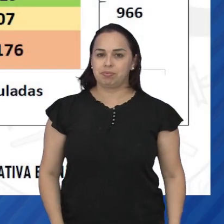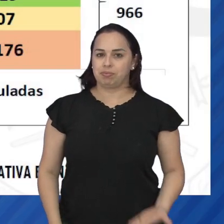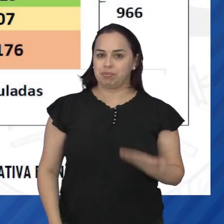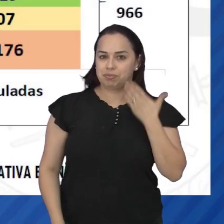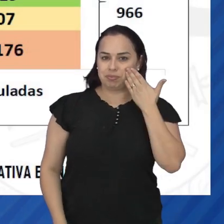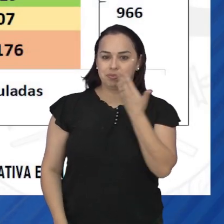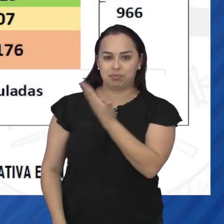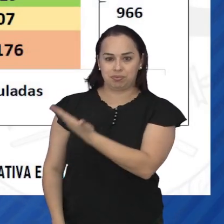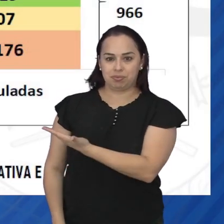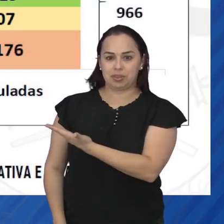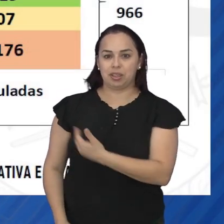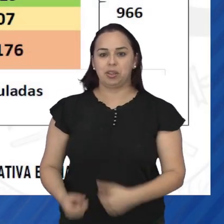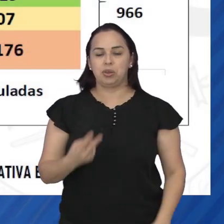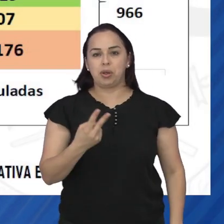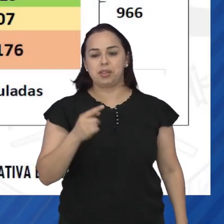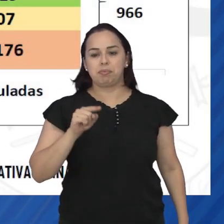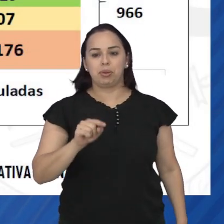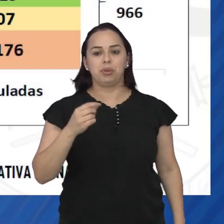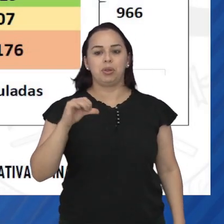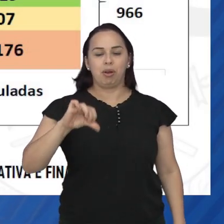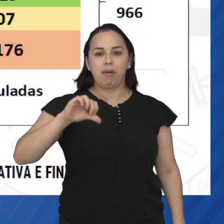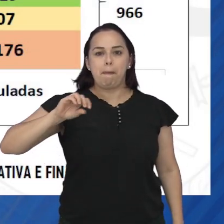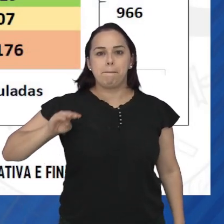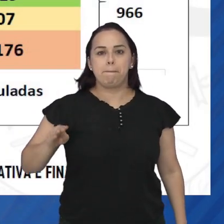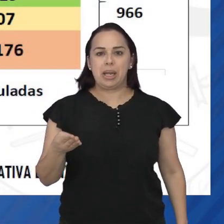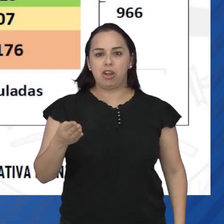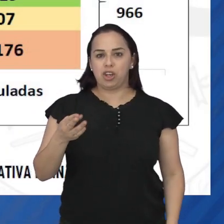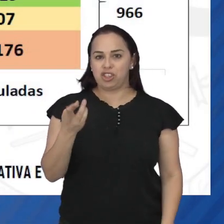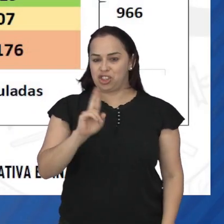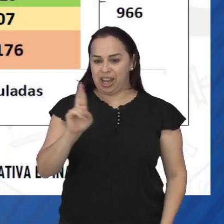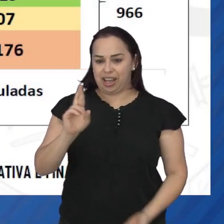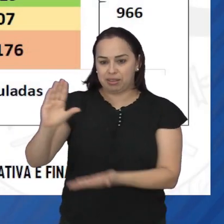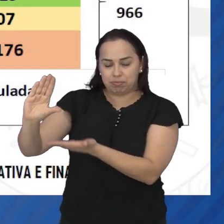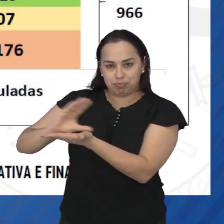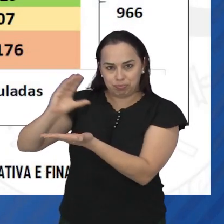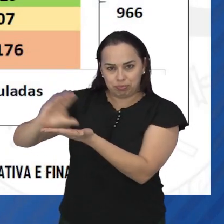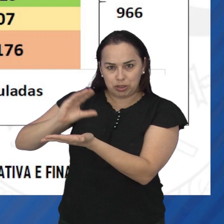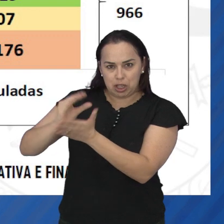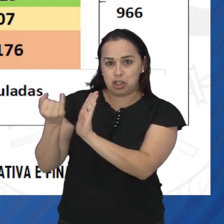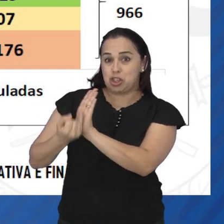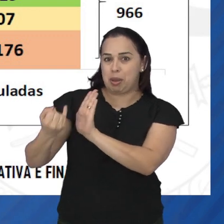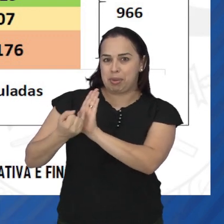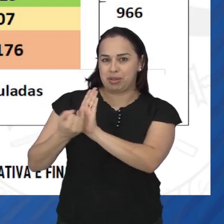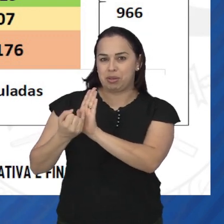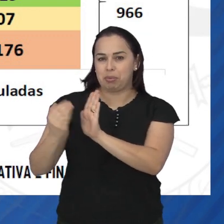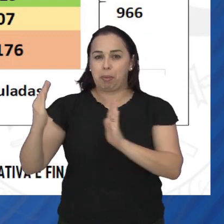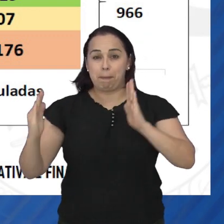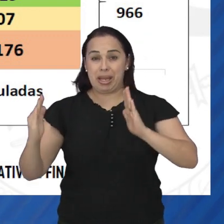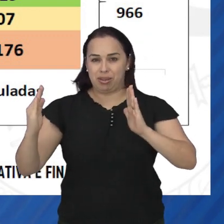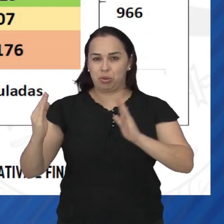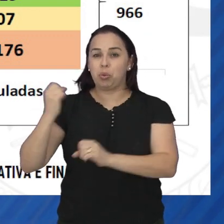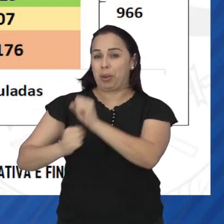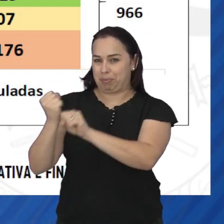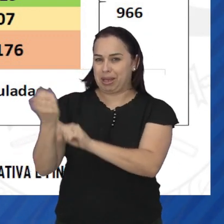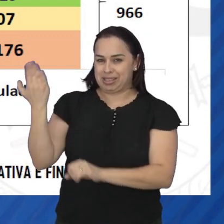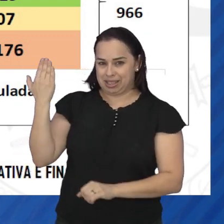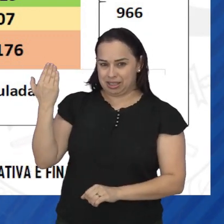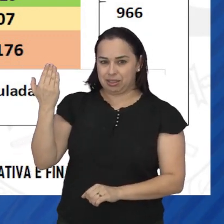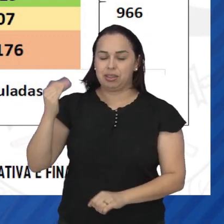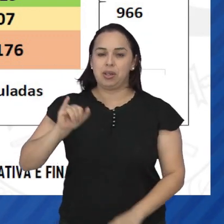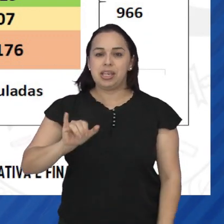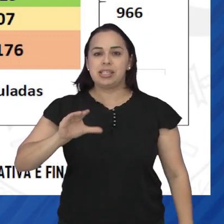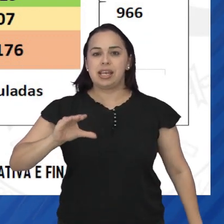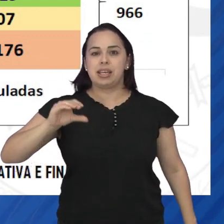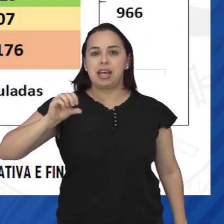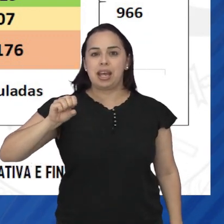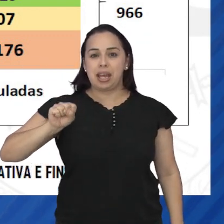Ao todo, mais de R$ 2,9 bilhões foram arrecadados em impostos nos últimos quatro meses do ano. O